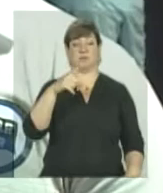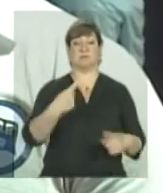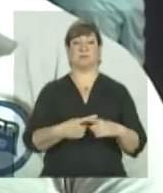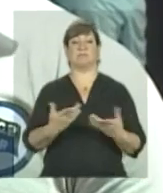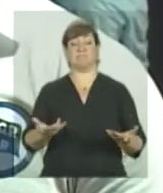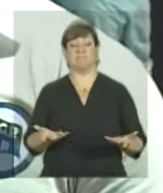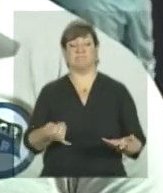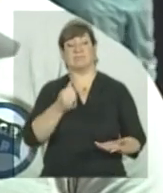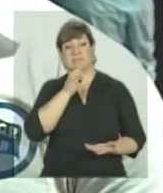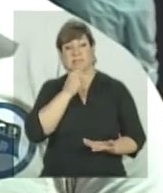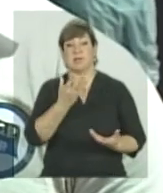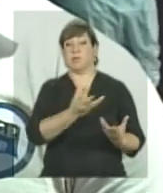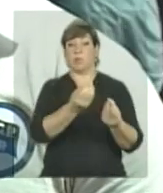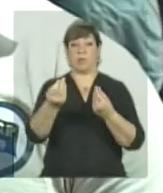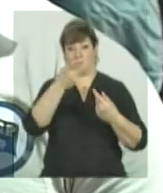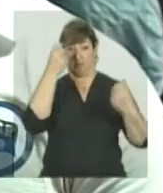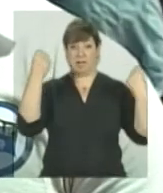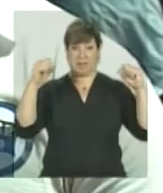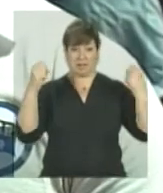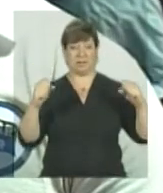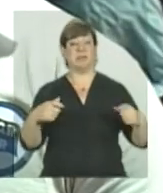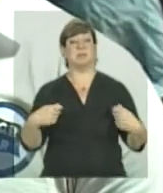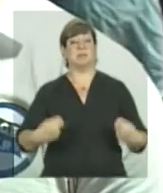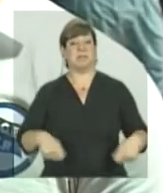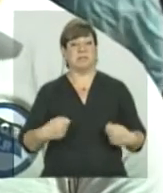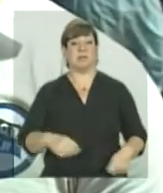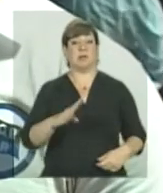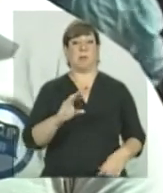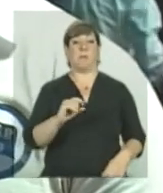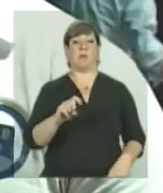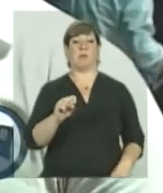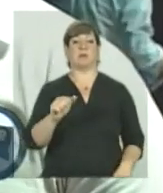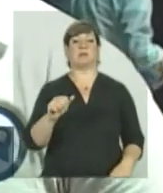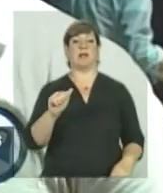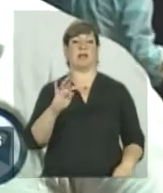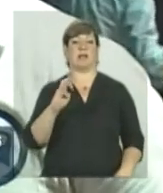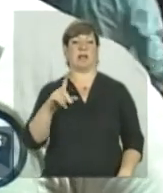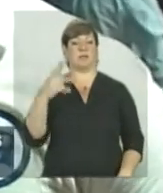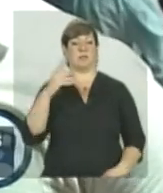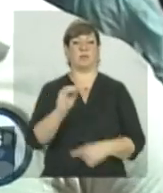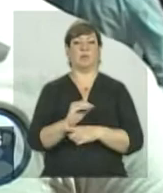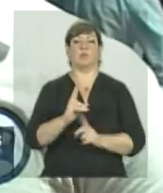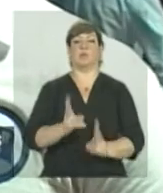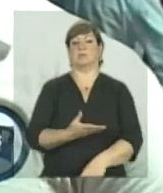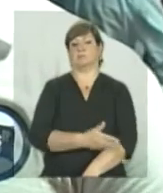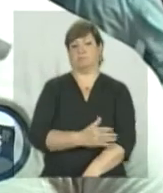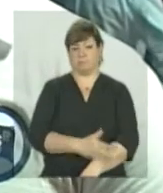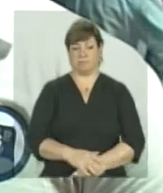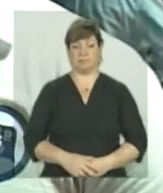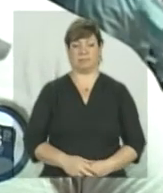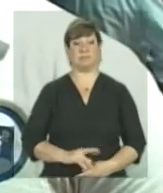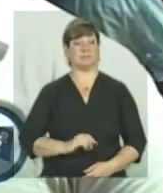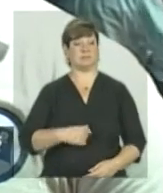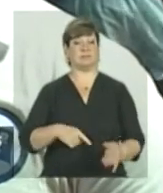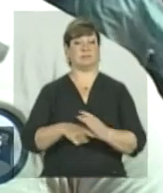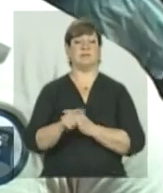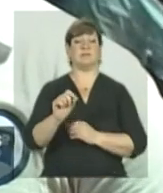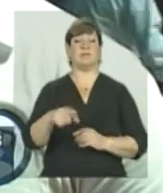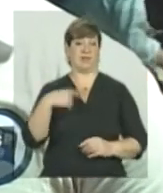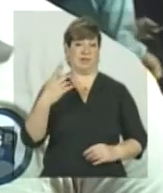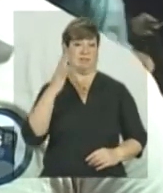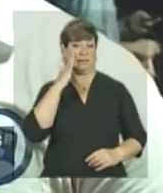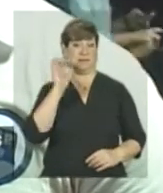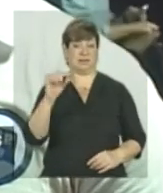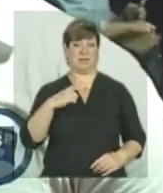vários atletas dependem de um Bolsa Atleta para se manter nos treinamentos. A gente sabe que muitas vezes os patrocínios externos só